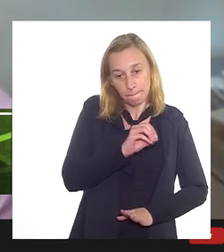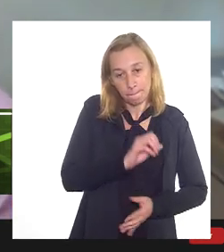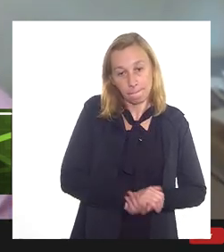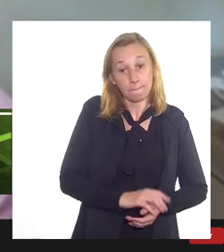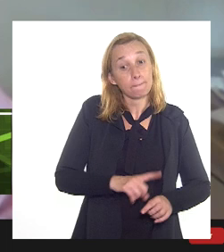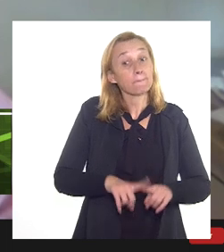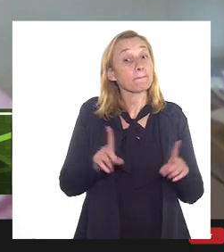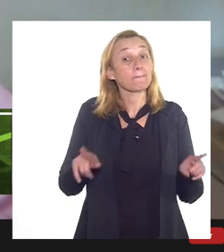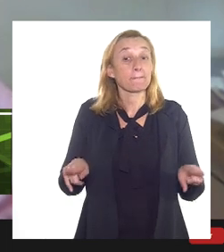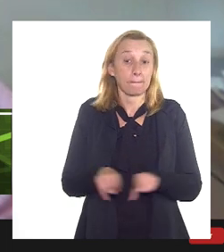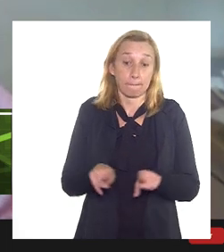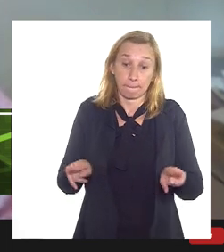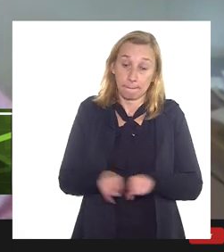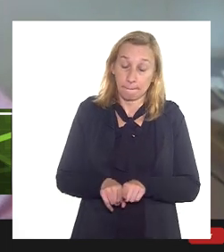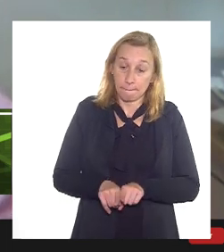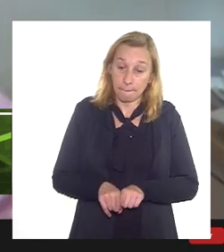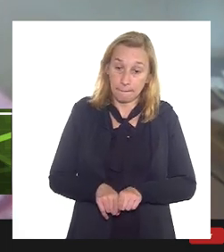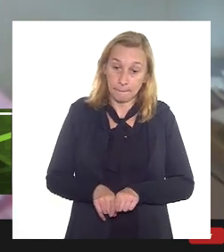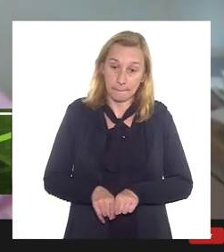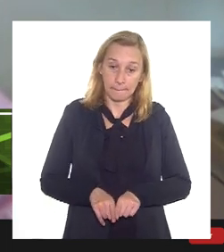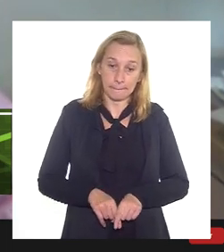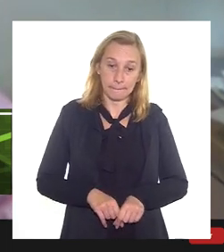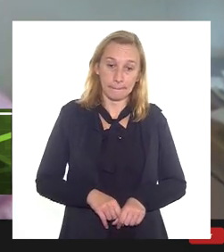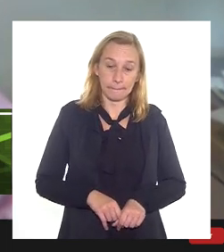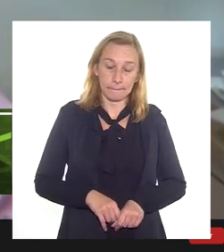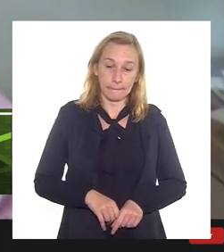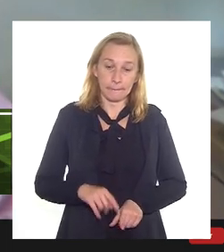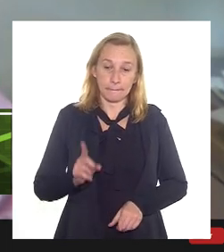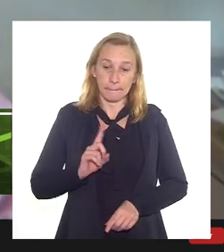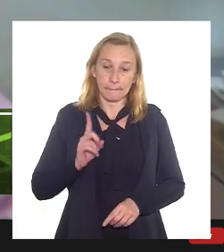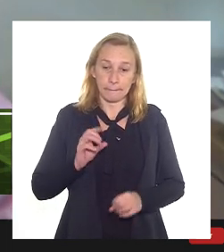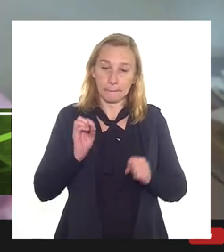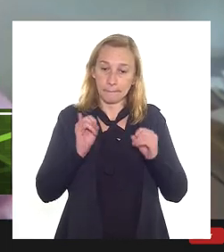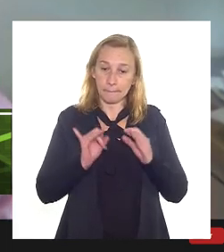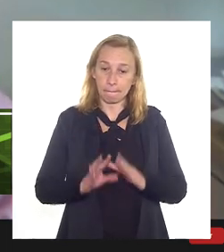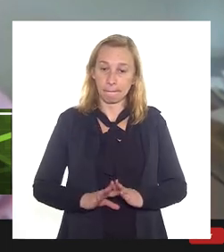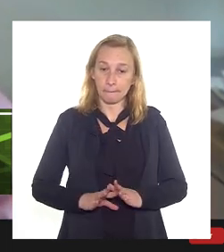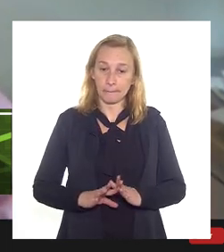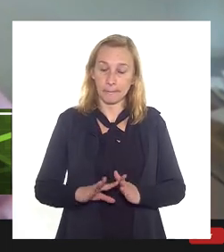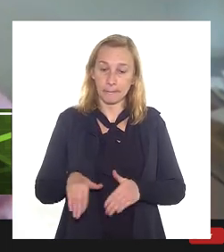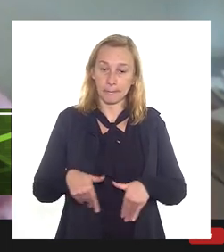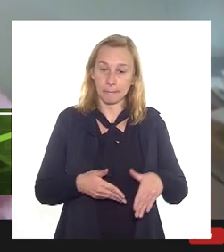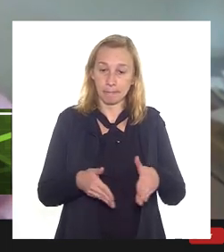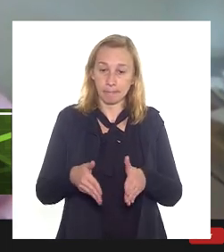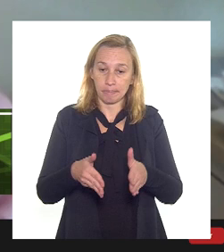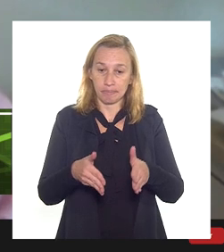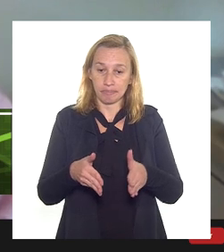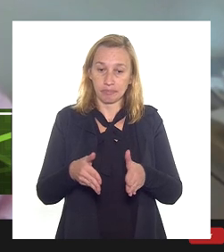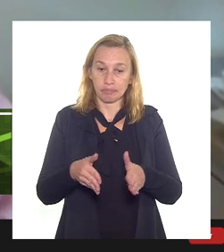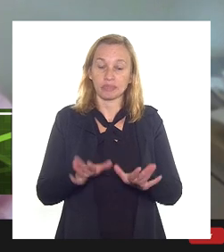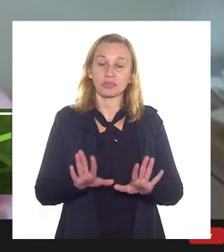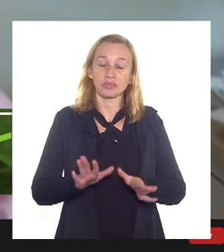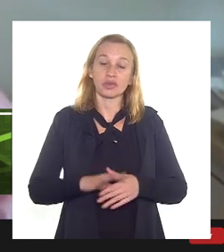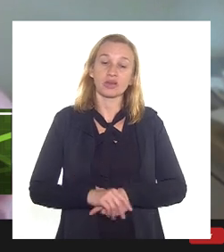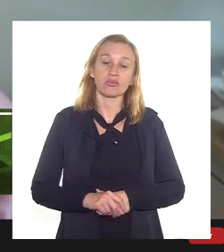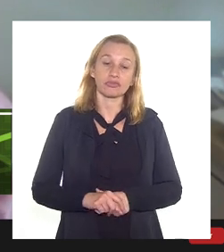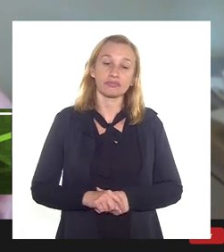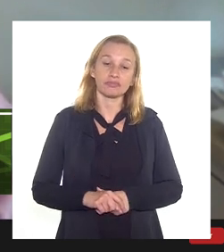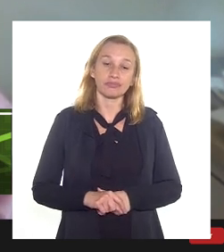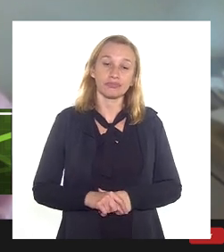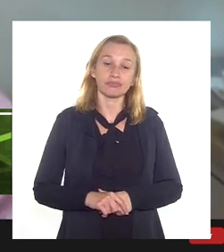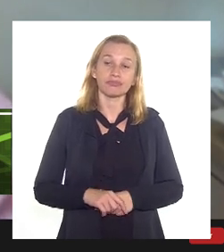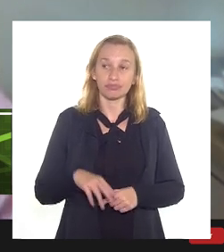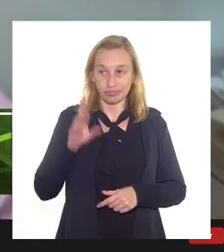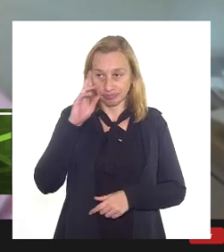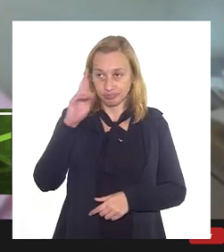mas também não estava definindo naquela época o caminho, a trajetória dessas adutores. Então, só